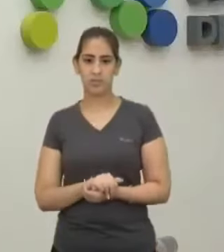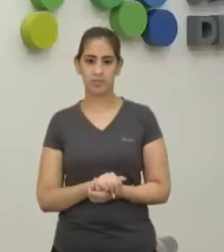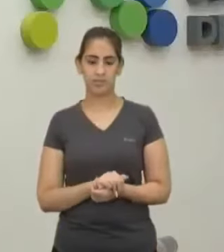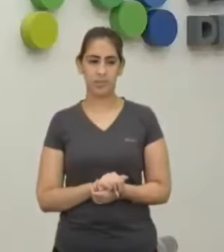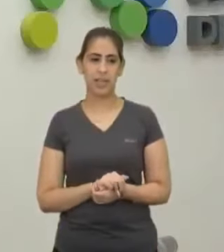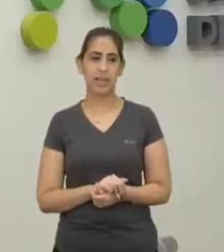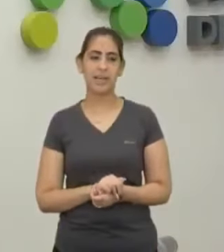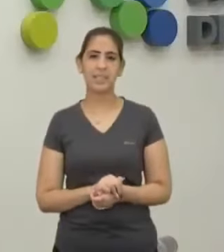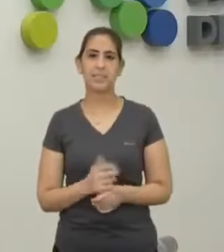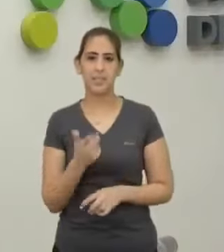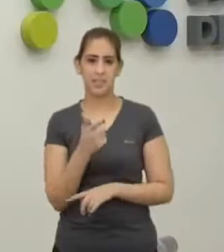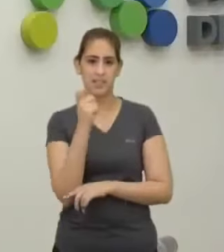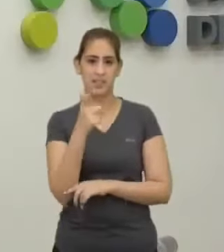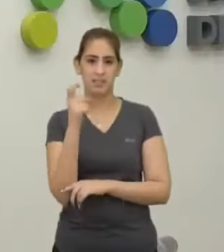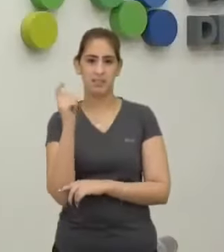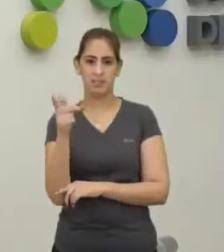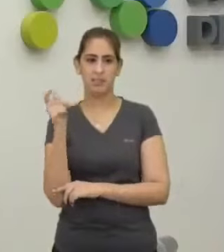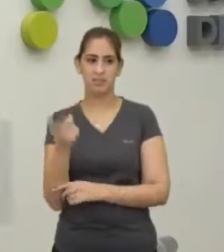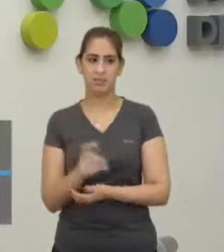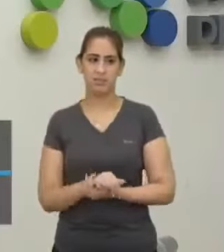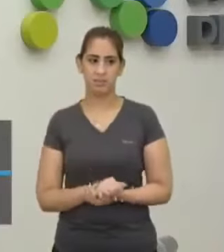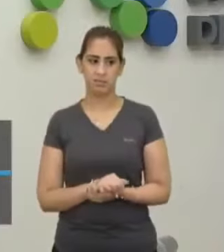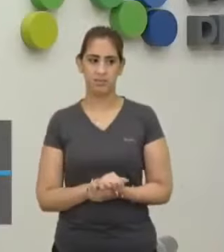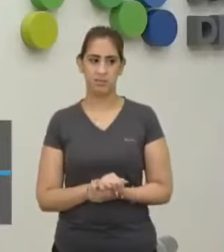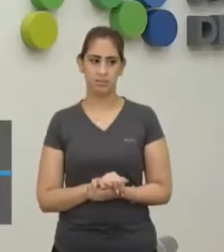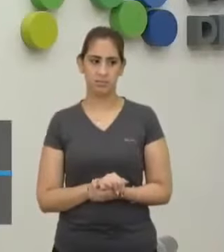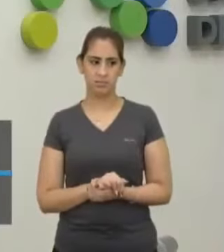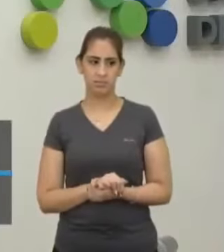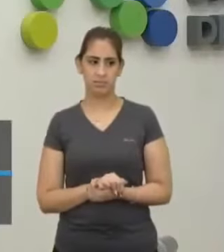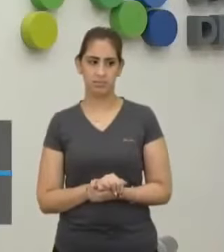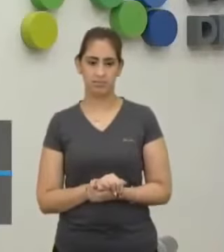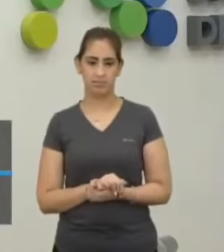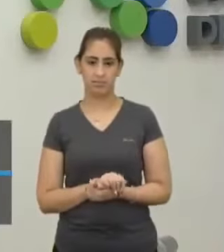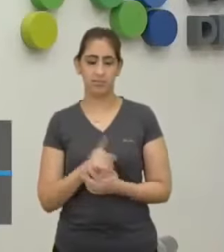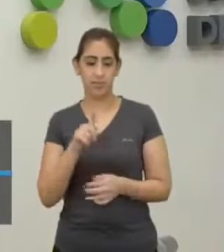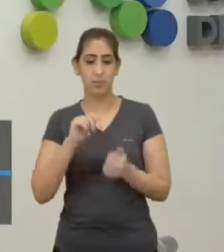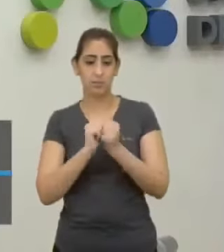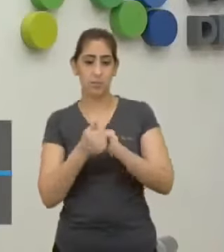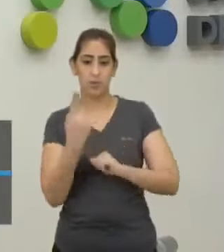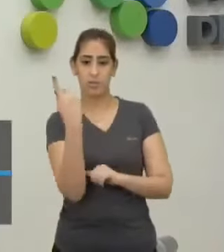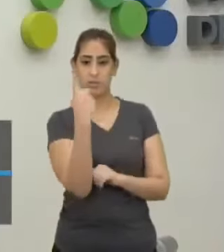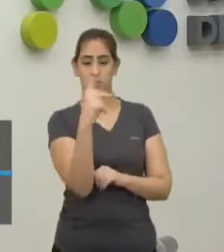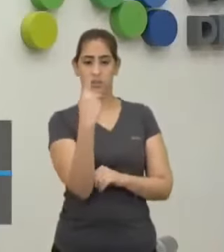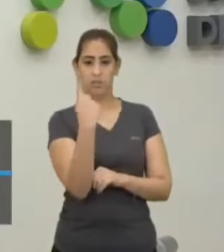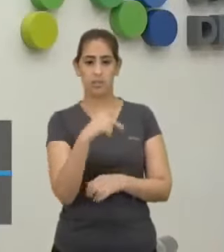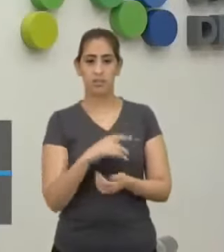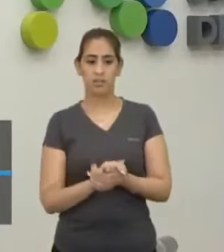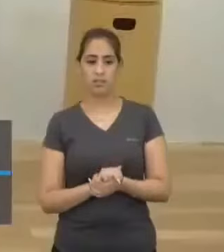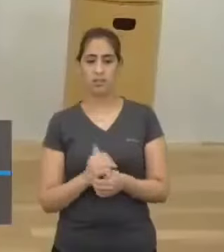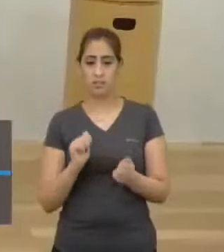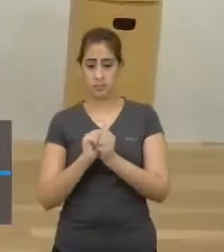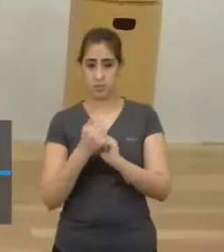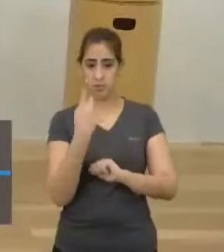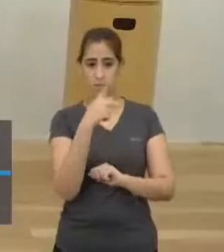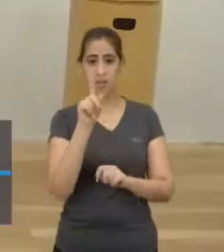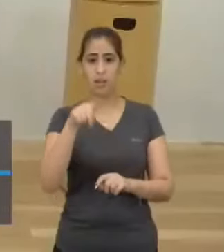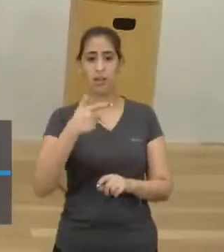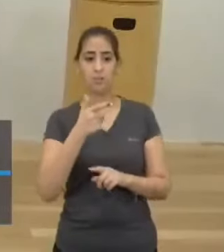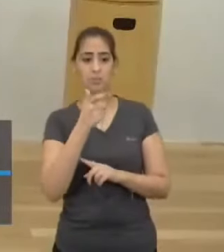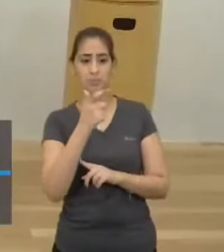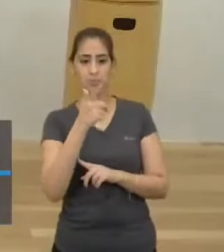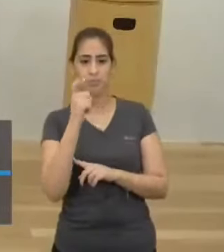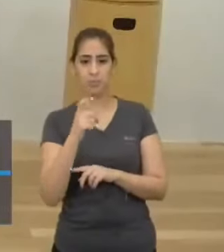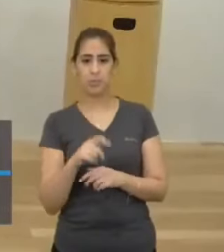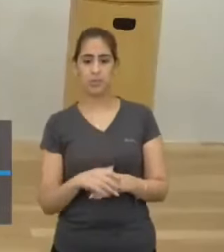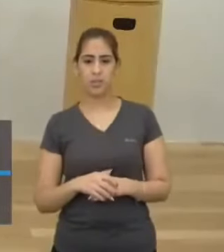ligado à guerra Se ele não está num momento de lazer Ele está num esporte dele Sabe qual é esporte predileto do nobre? Torneio